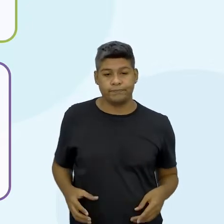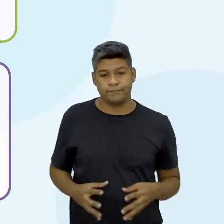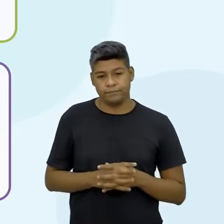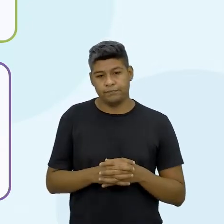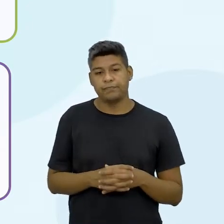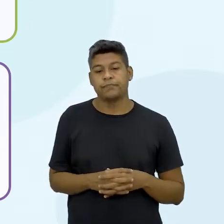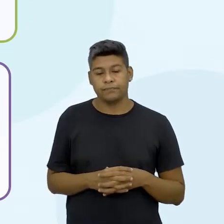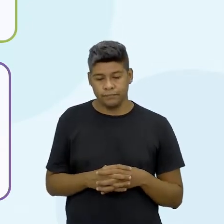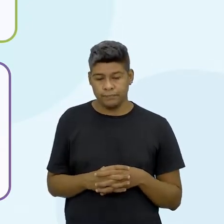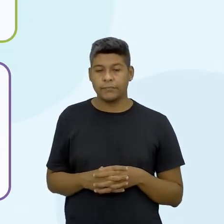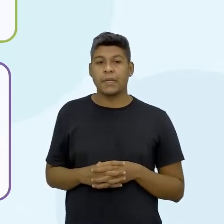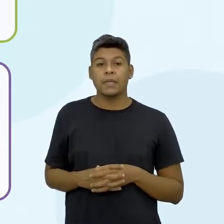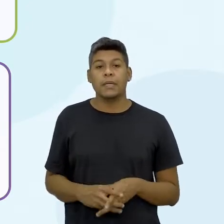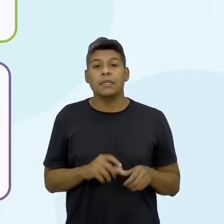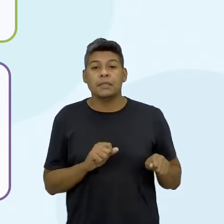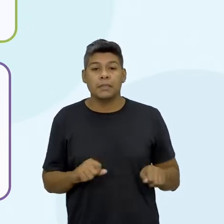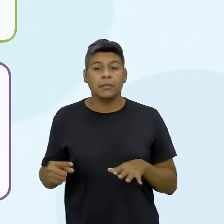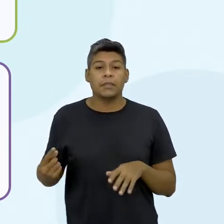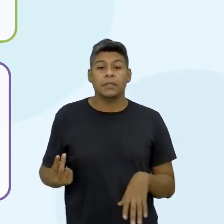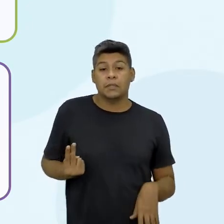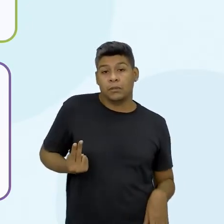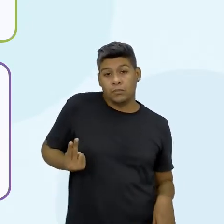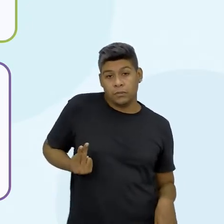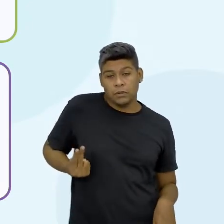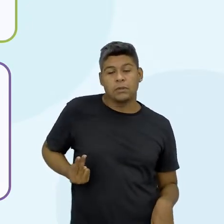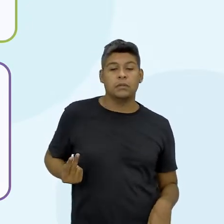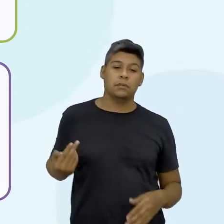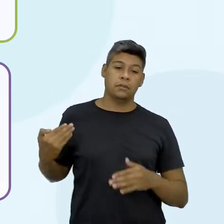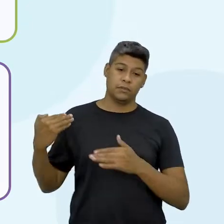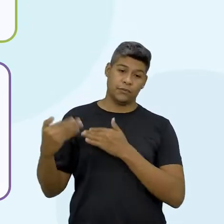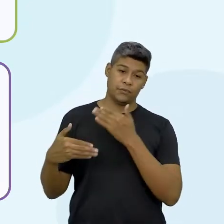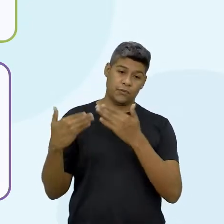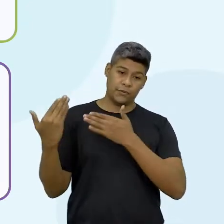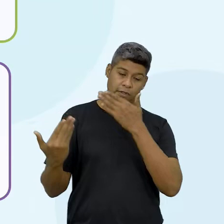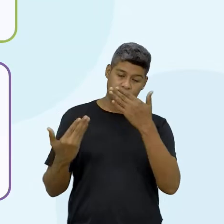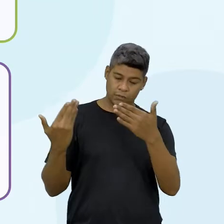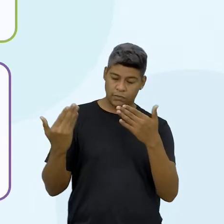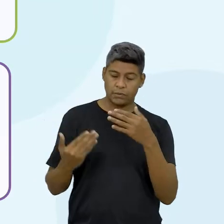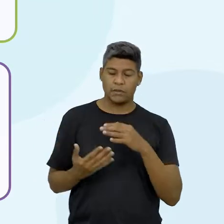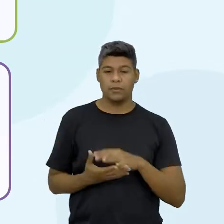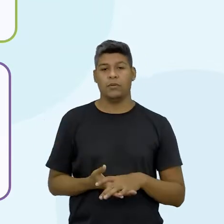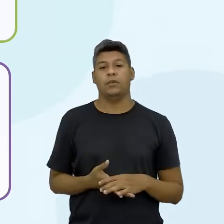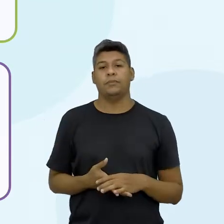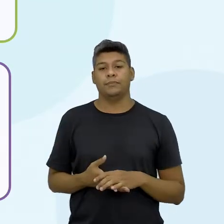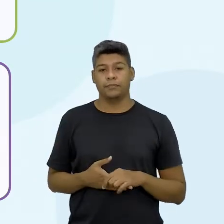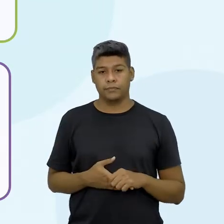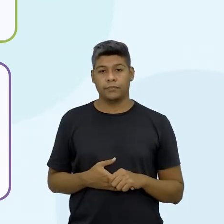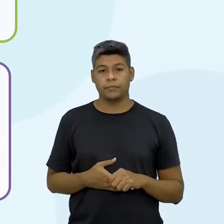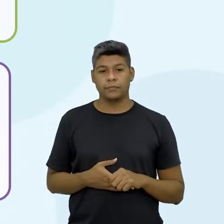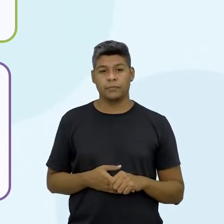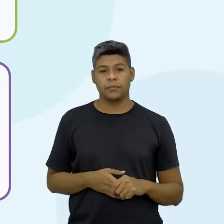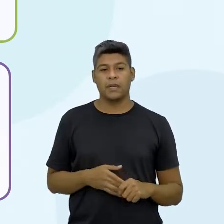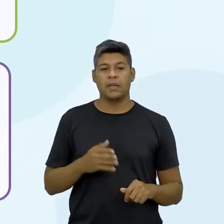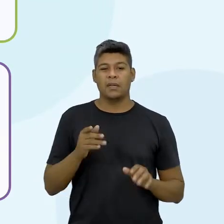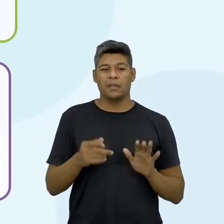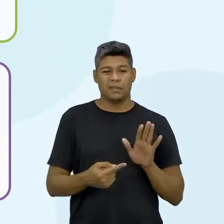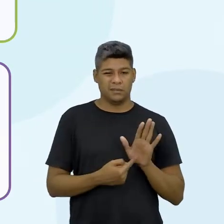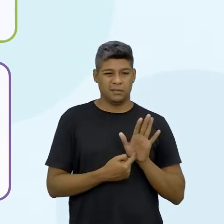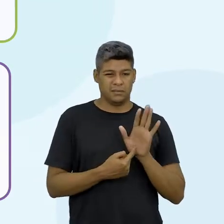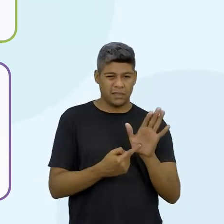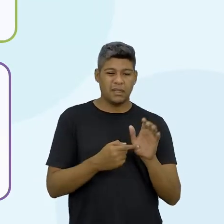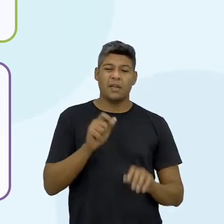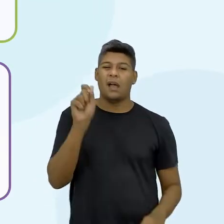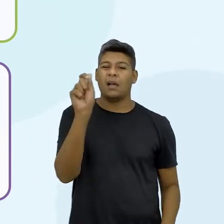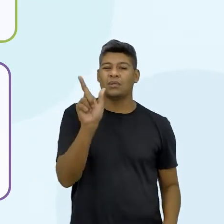semana 2 do desenvolvimento, na semana 2 do desenvolvimento, que está indicado aí no